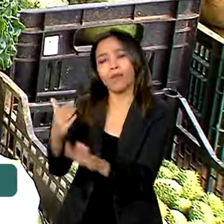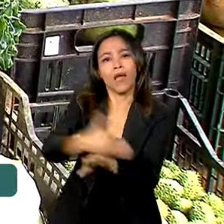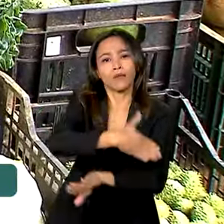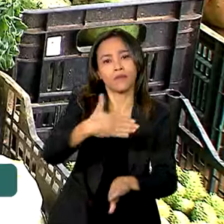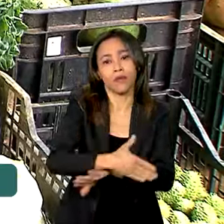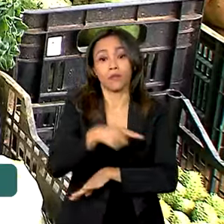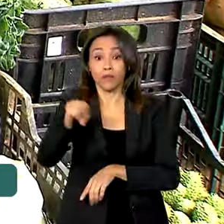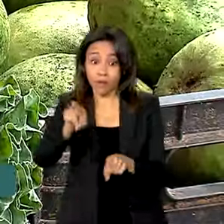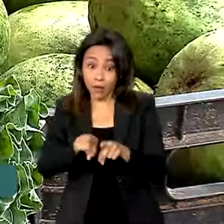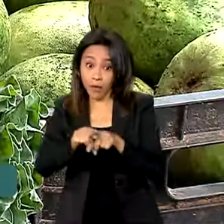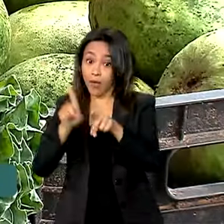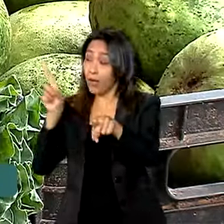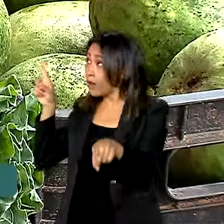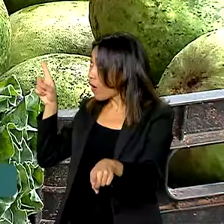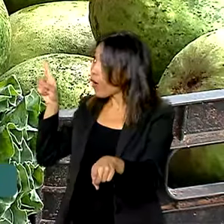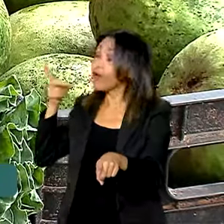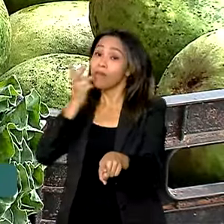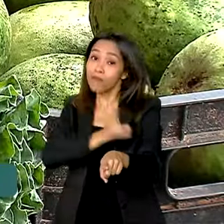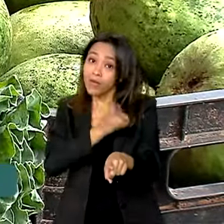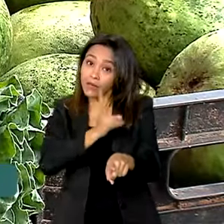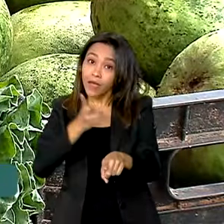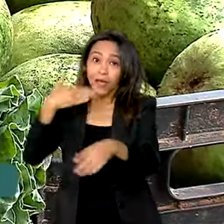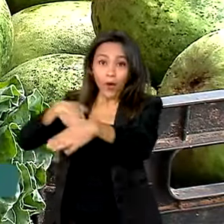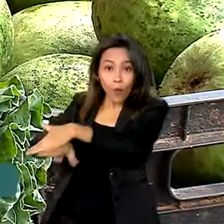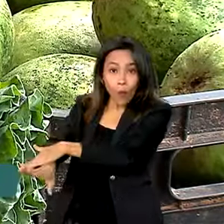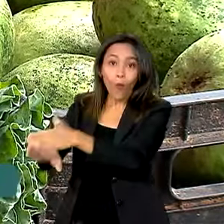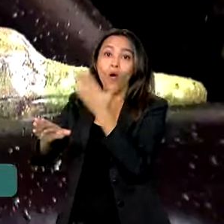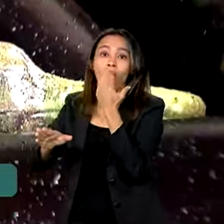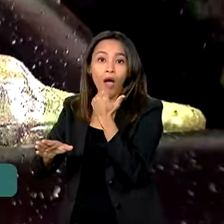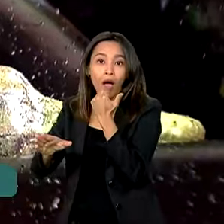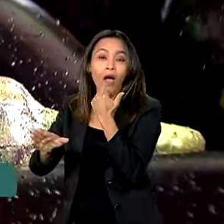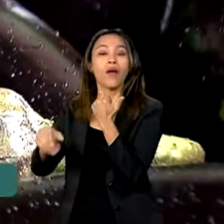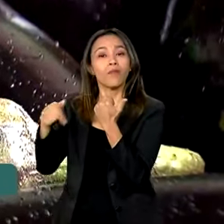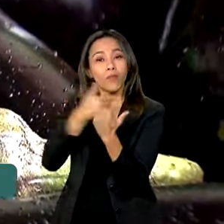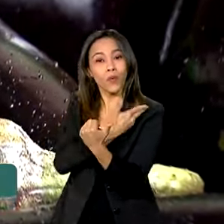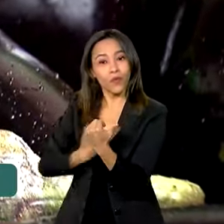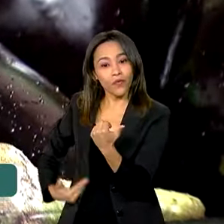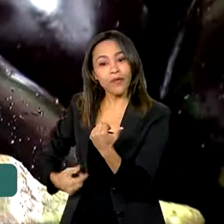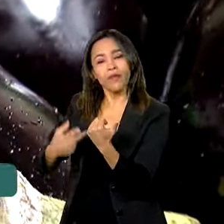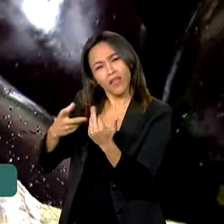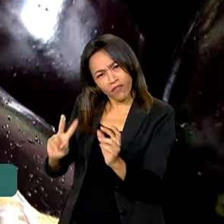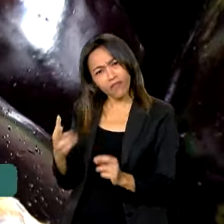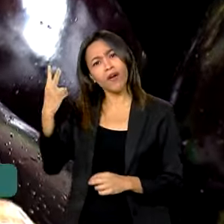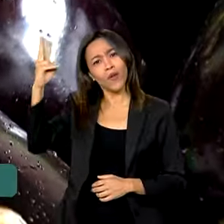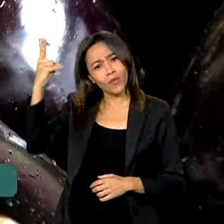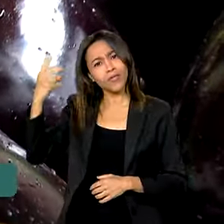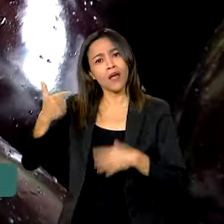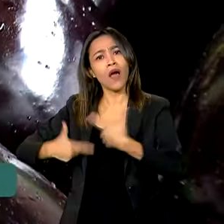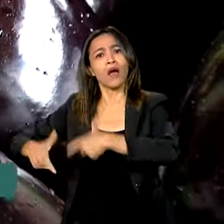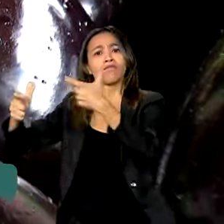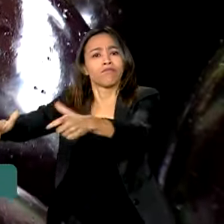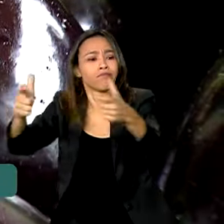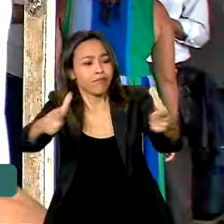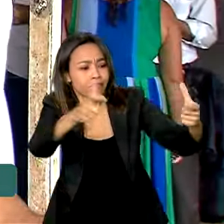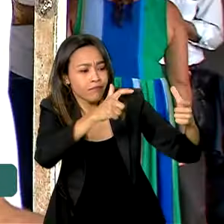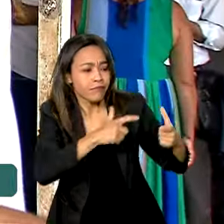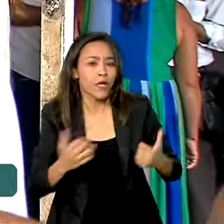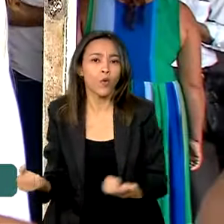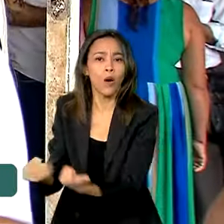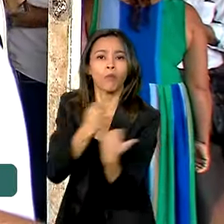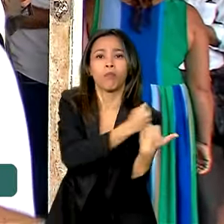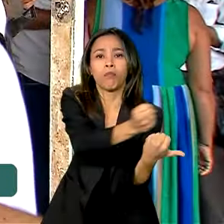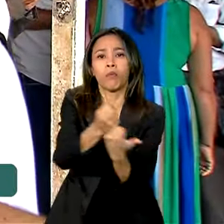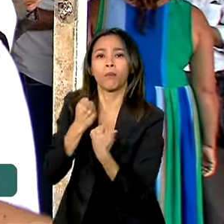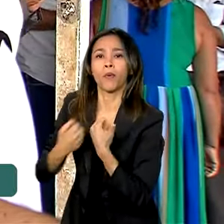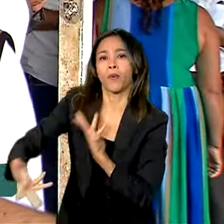manter os estoques públicos de alimentos e a valorizar a biodiversidade e o cooperativismo. O PAA